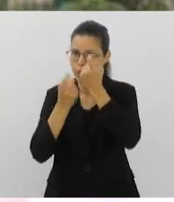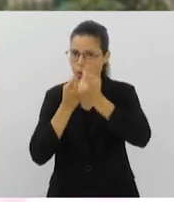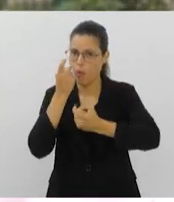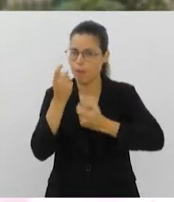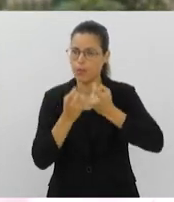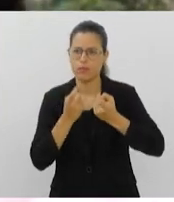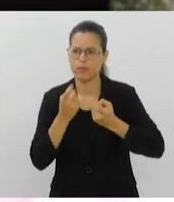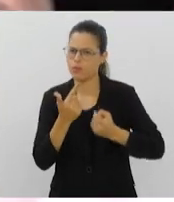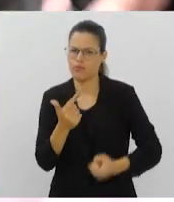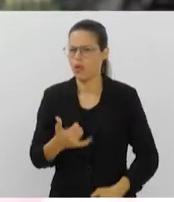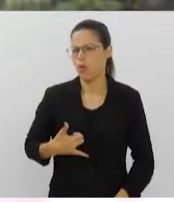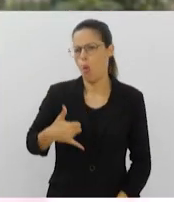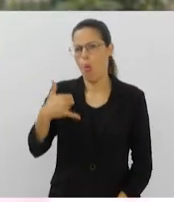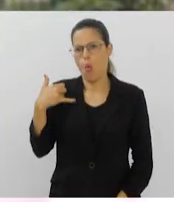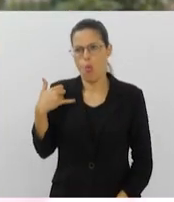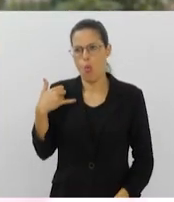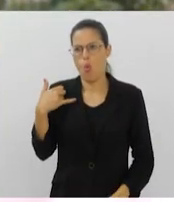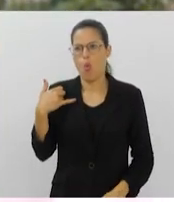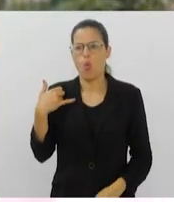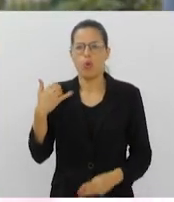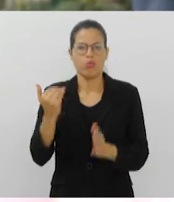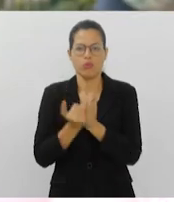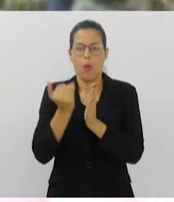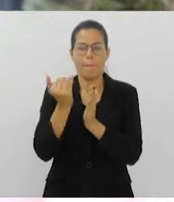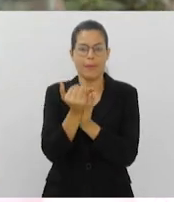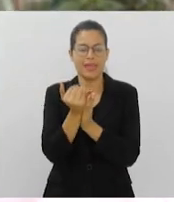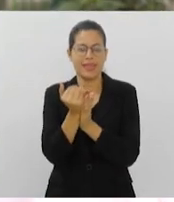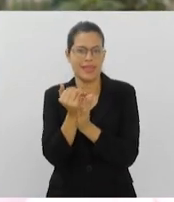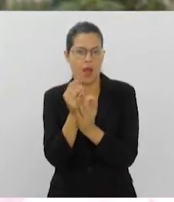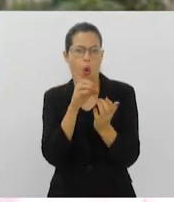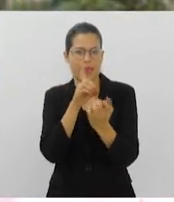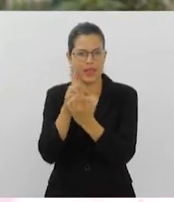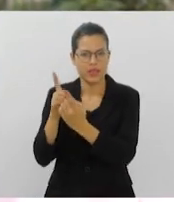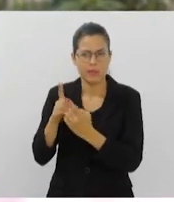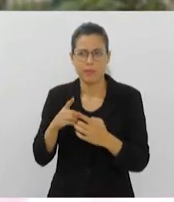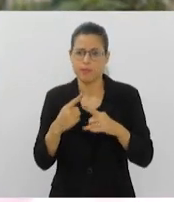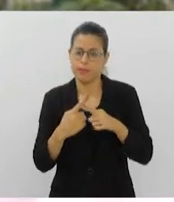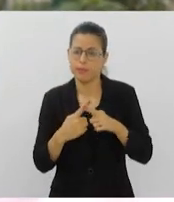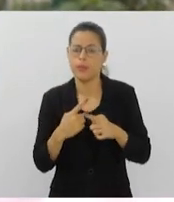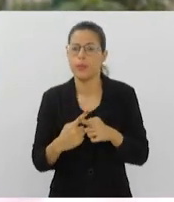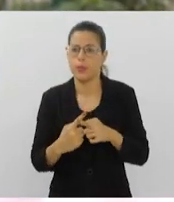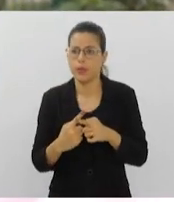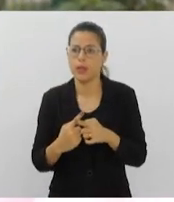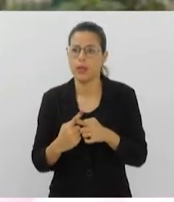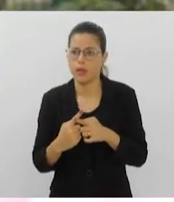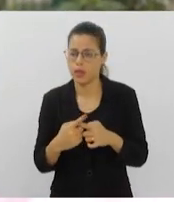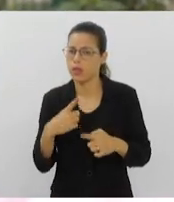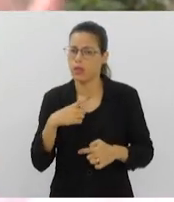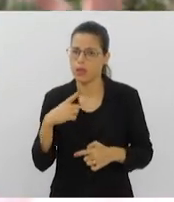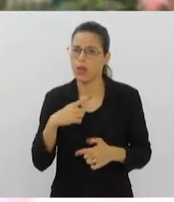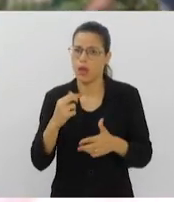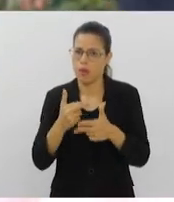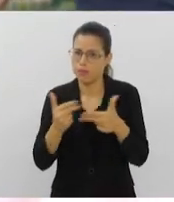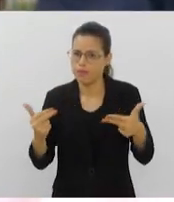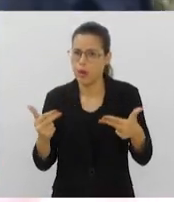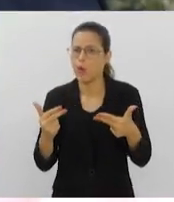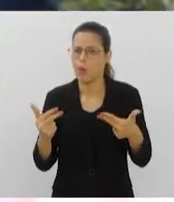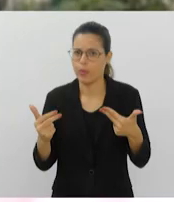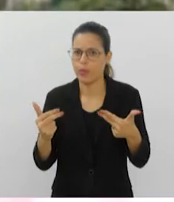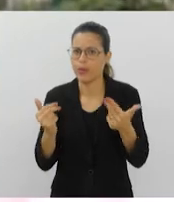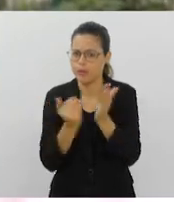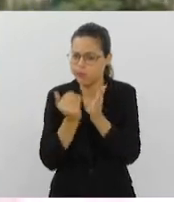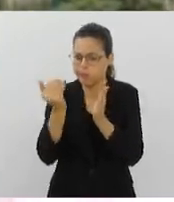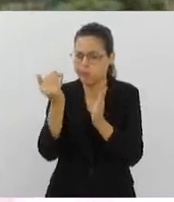A gente não tem orgulho de aumento de atendimentos, enfim, porque a gente entende aí que também a gente está tendo um fenômeno maior, crescente.